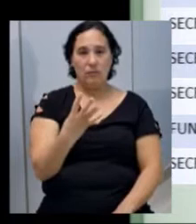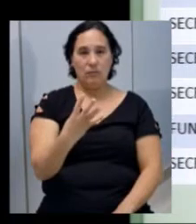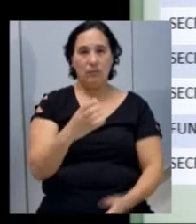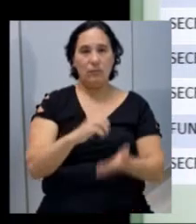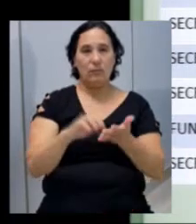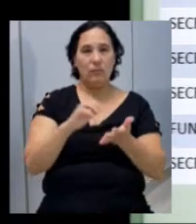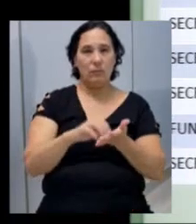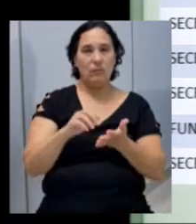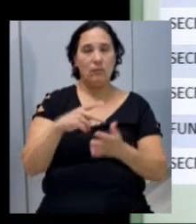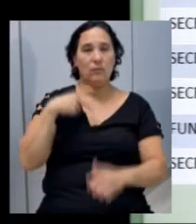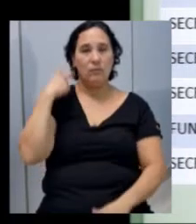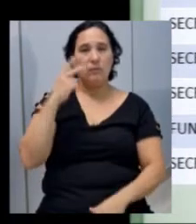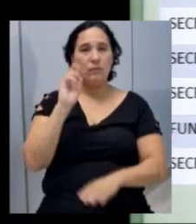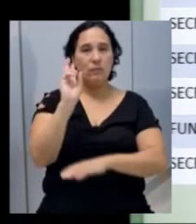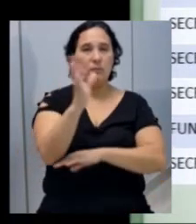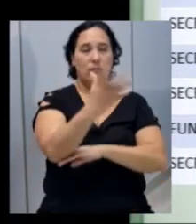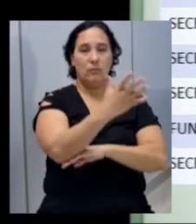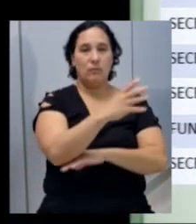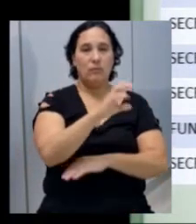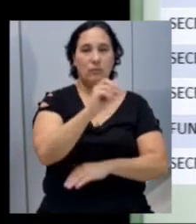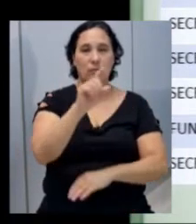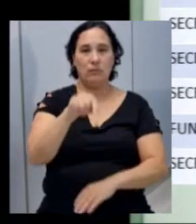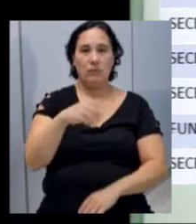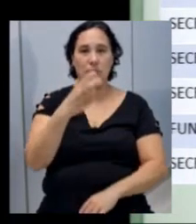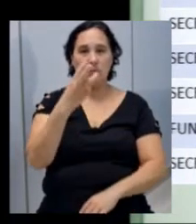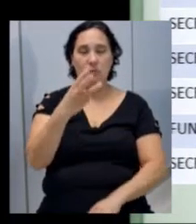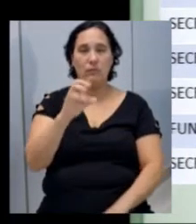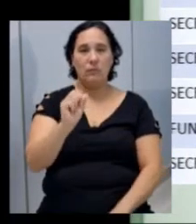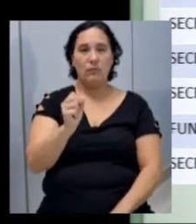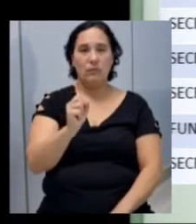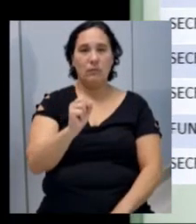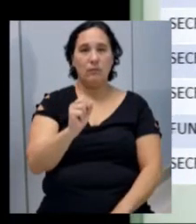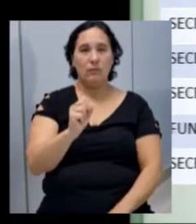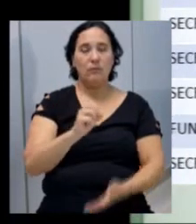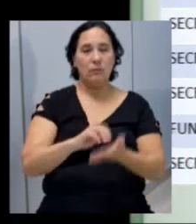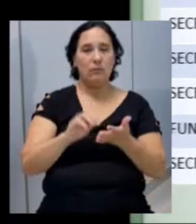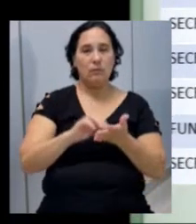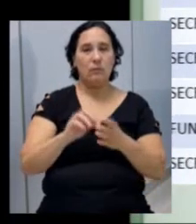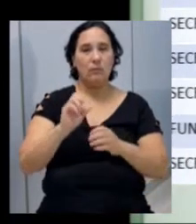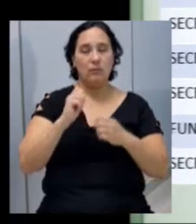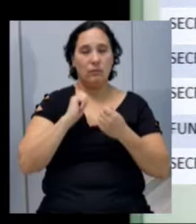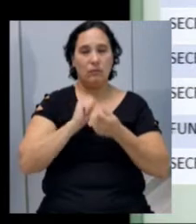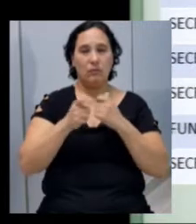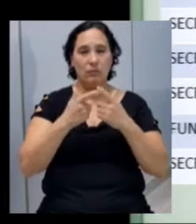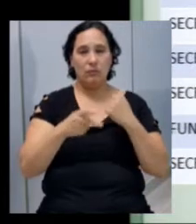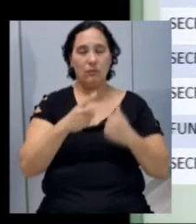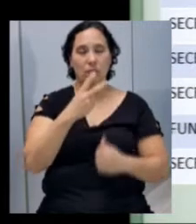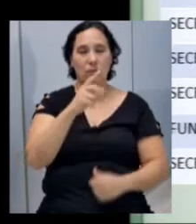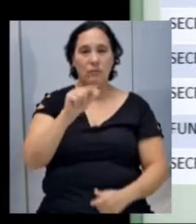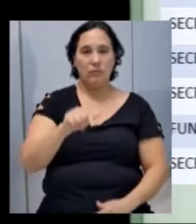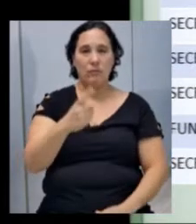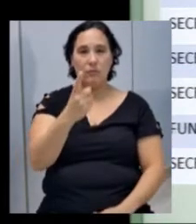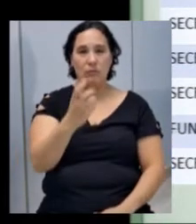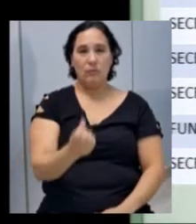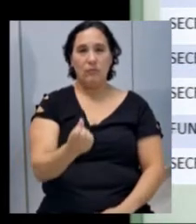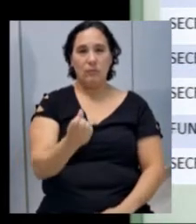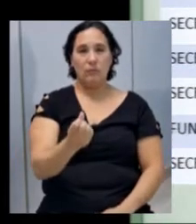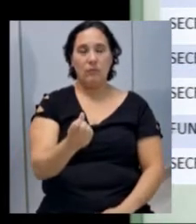Secretaria de Políticas Ambientais, 0,38. Secretaria de Esportes, 2,16.